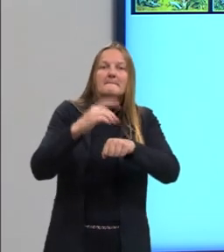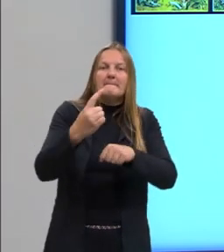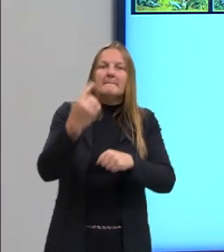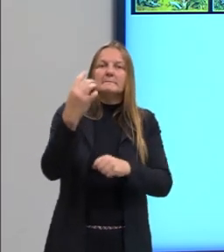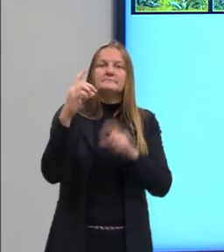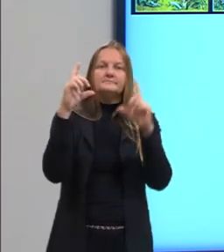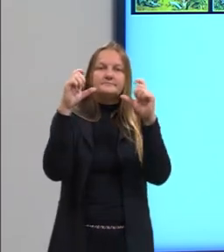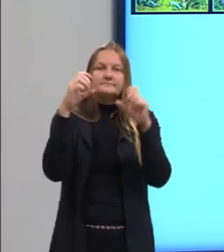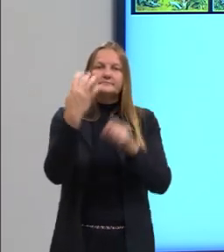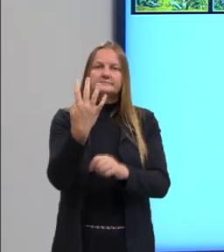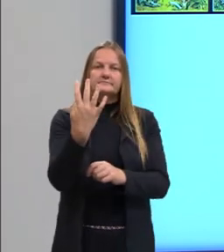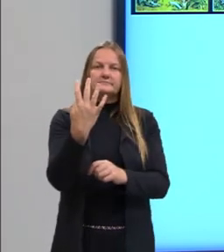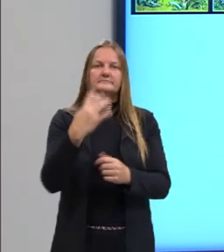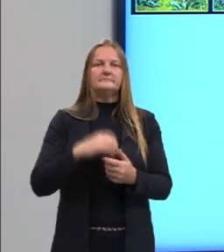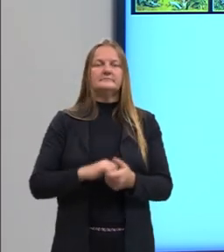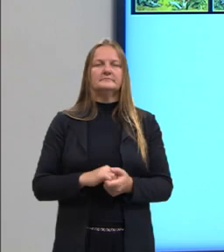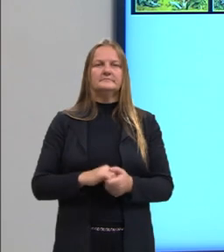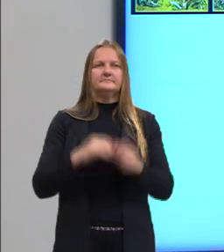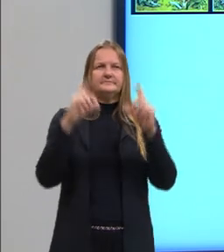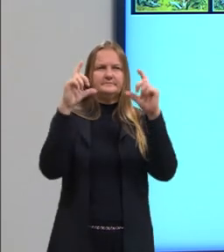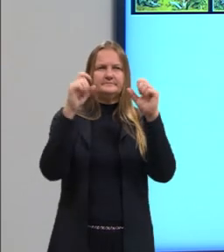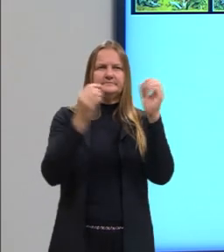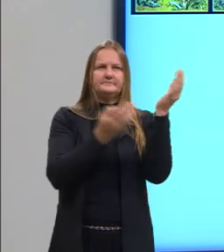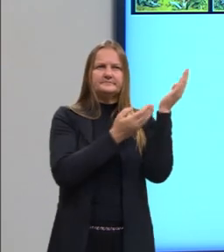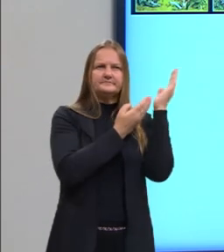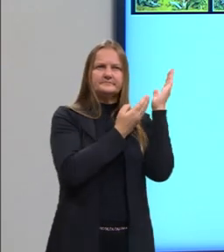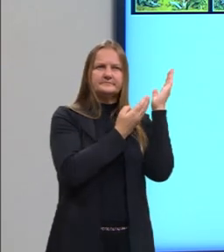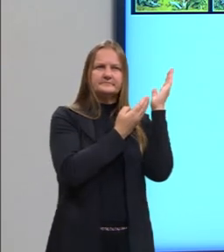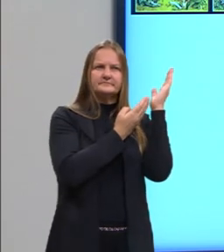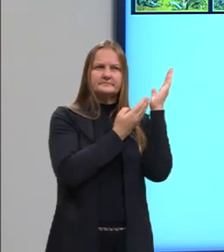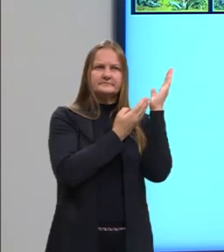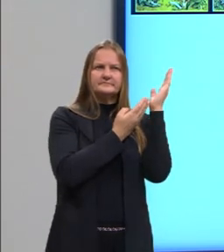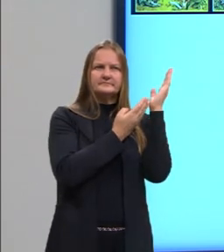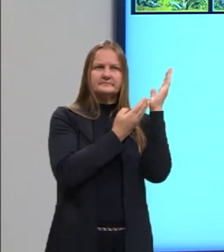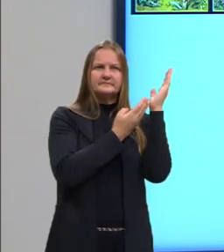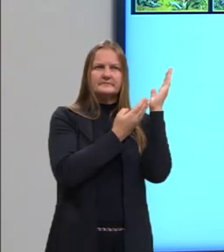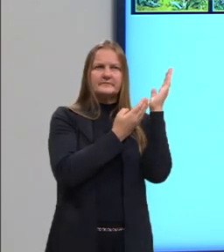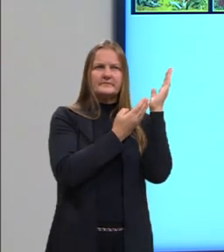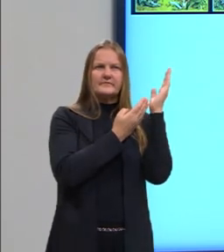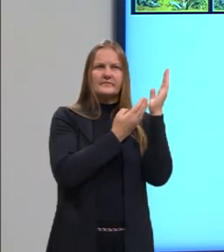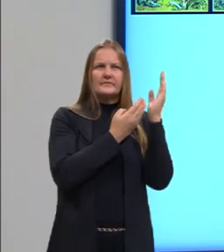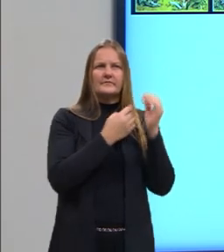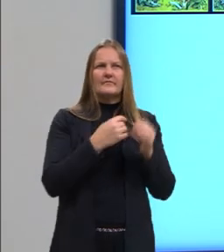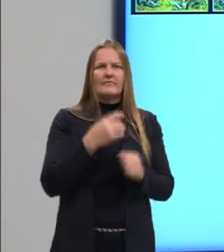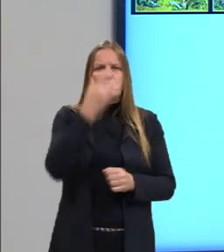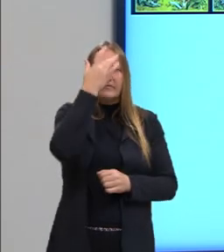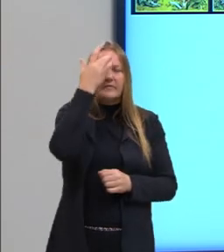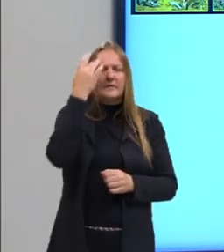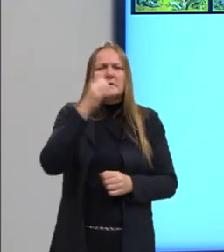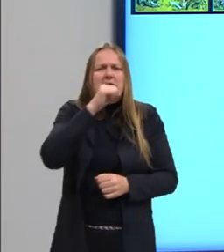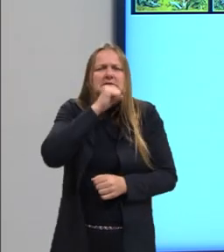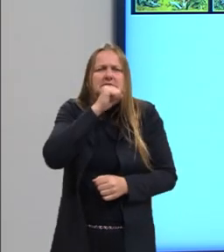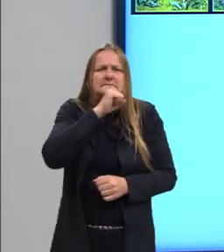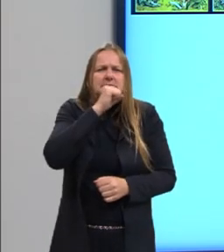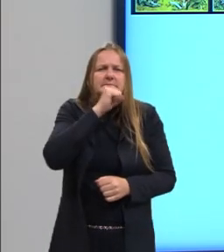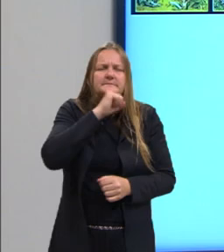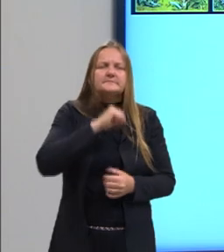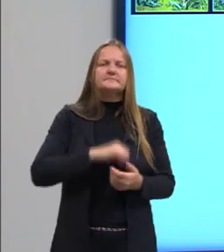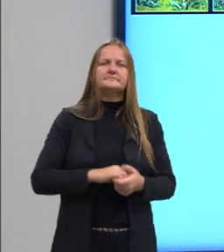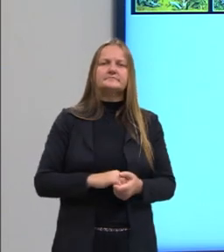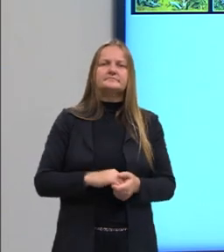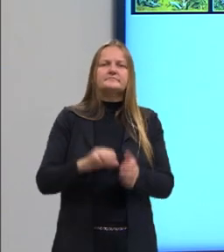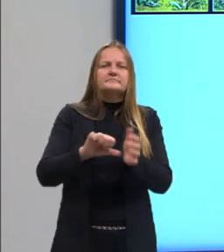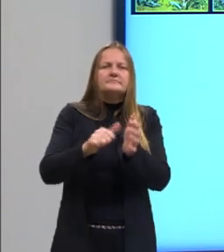figura 4, a ideia dessa figura, que mostra homens primitivos, né, seriam os